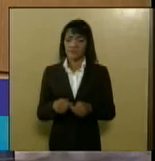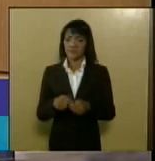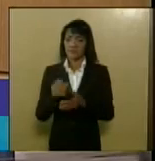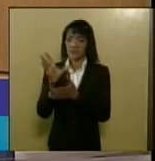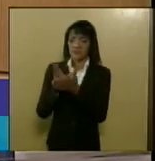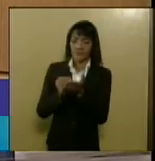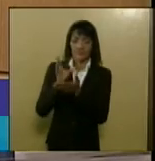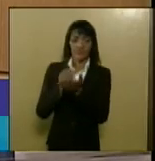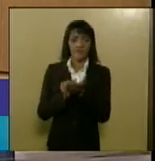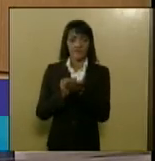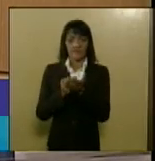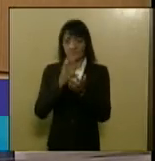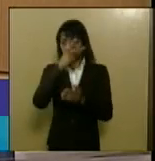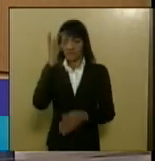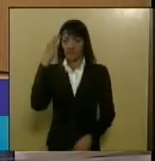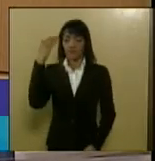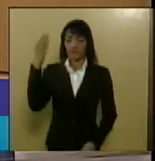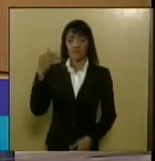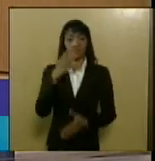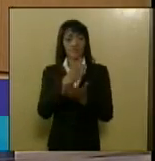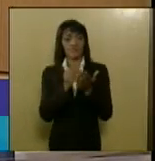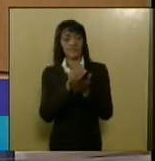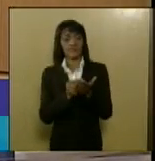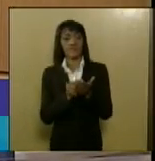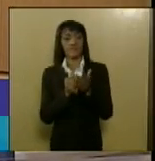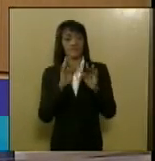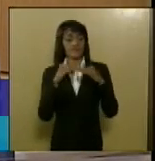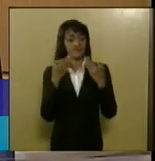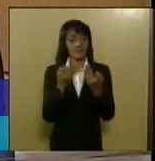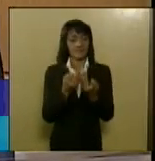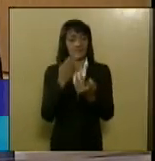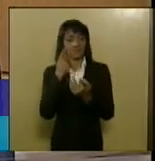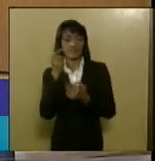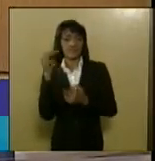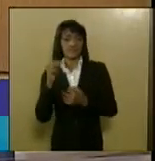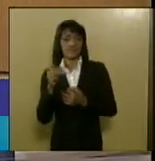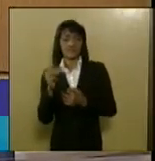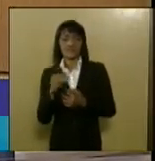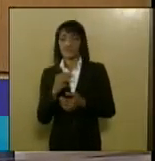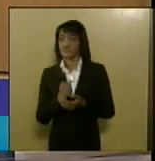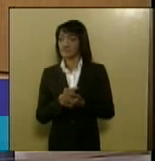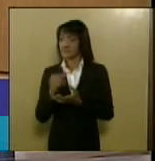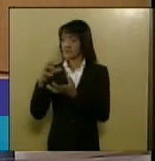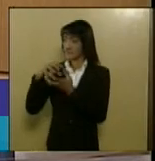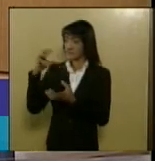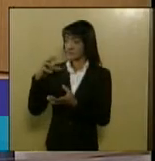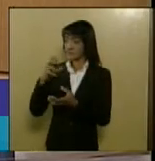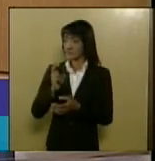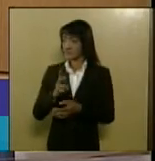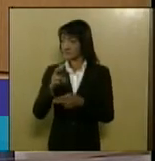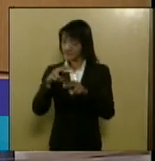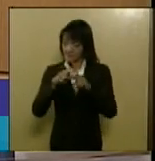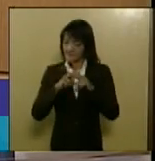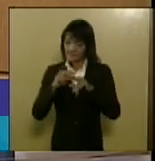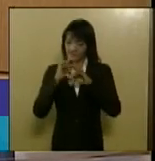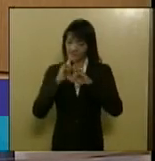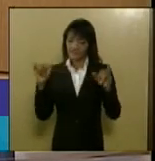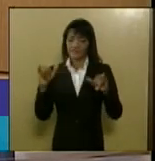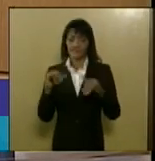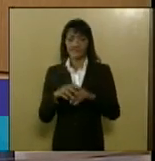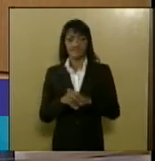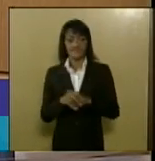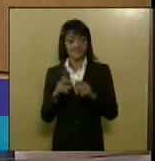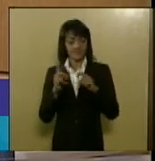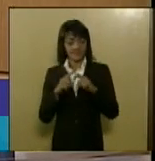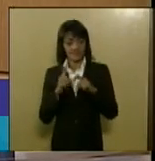ídolos os pais as pessoas mais velhas e por isso que a gente diz que se o